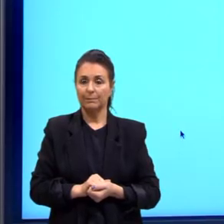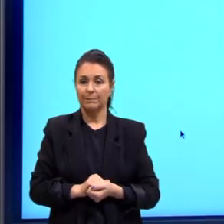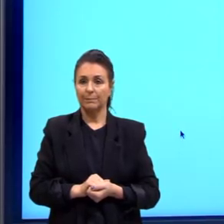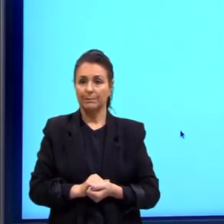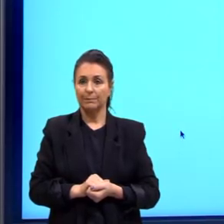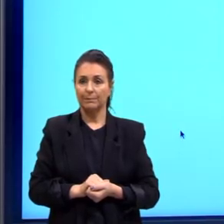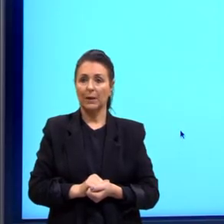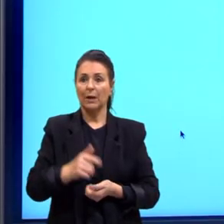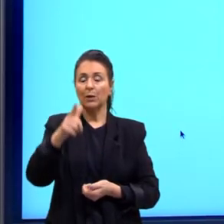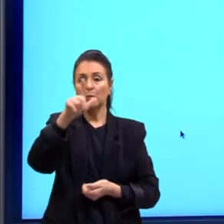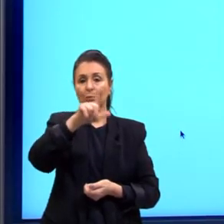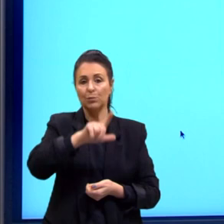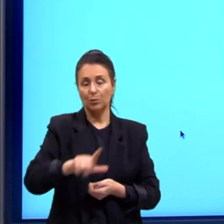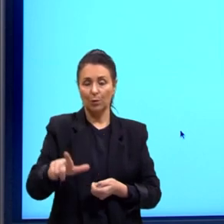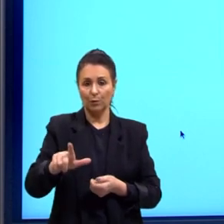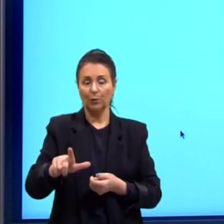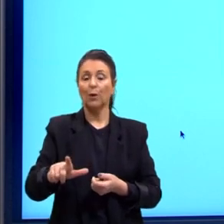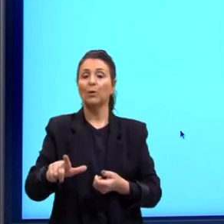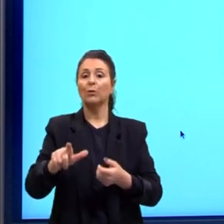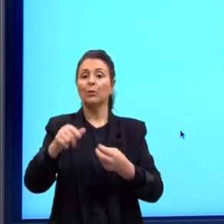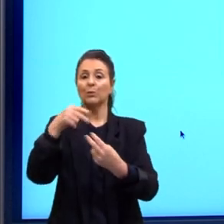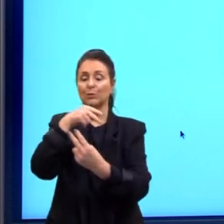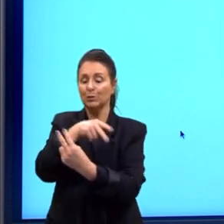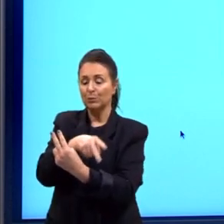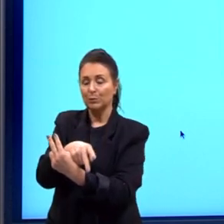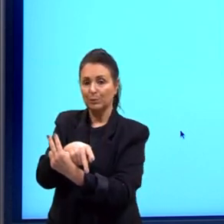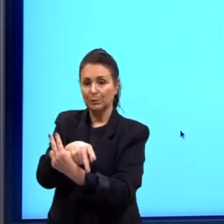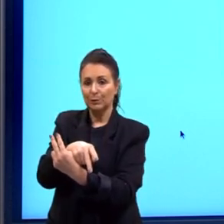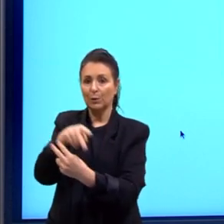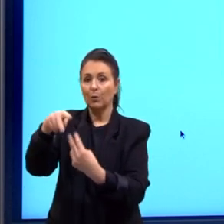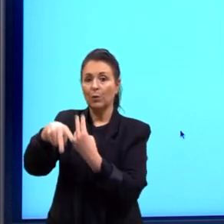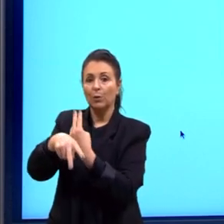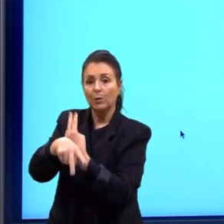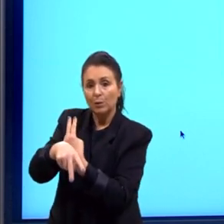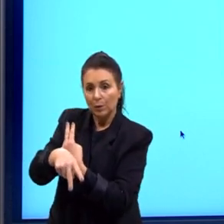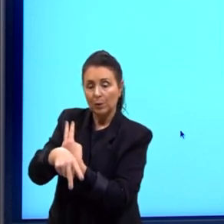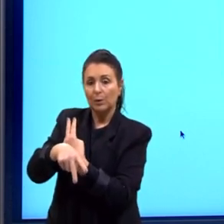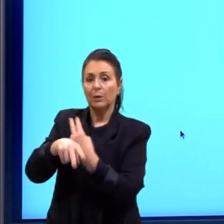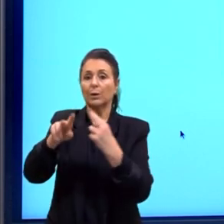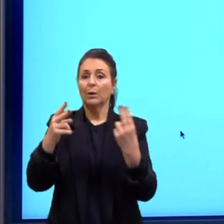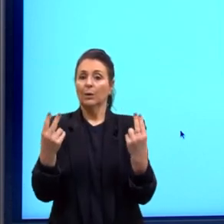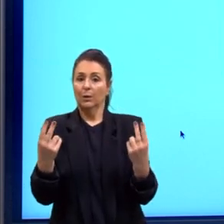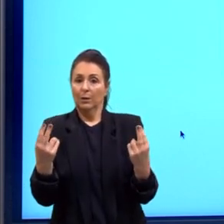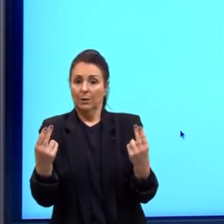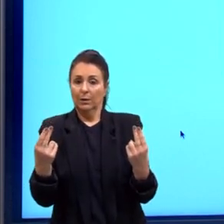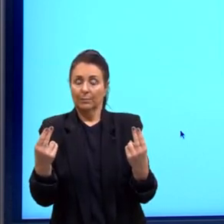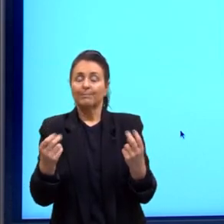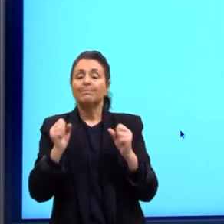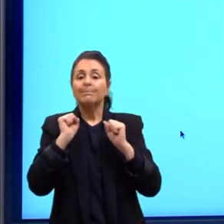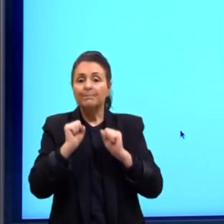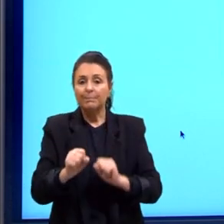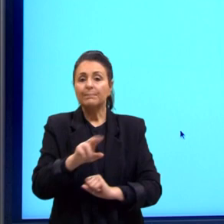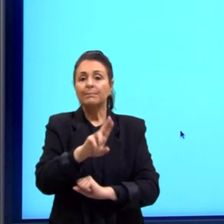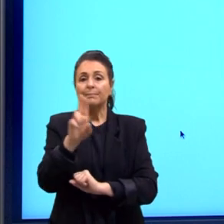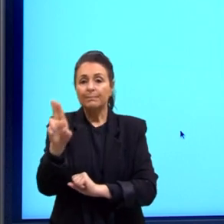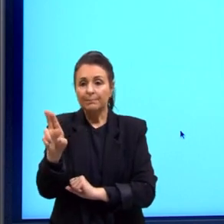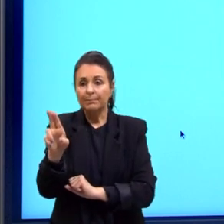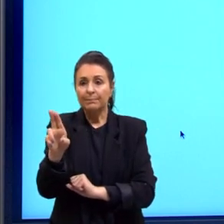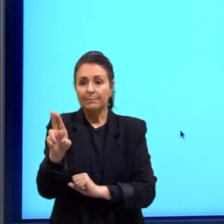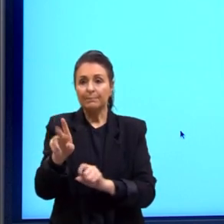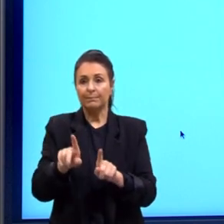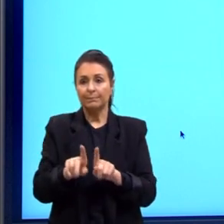Aqui, mais cromossomos homólogos, bonitinhos, semelhantes. Nós podemos chamá-los também